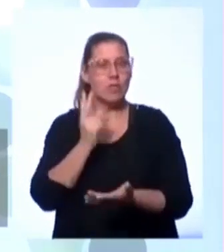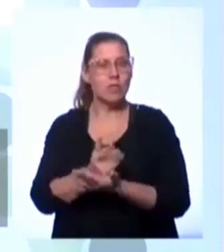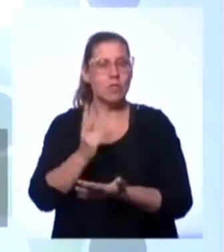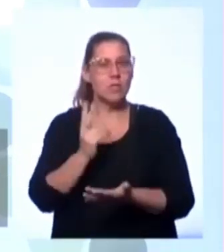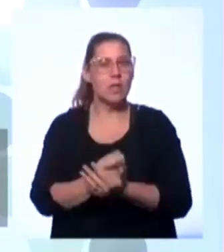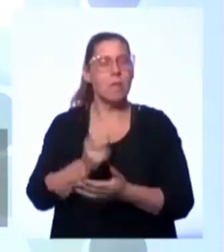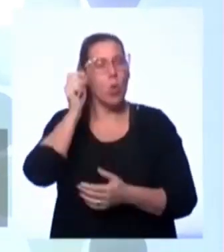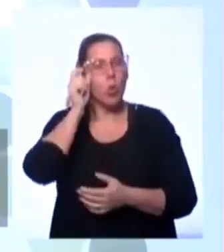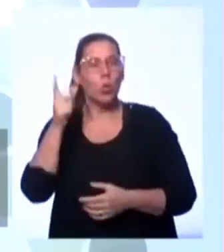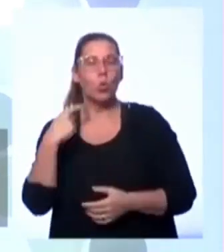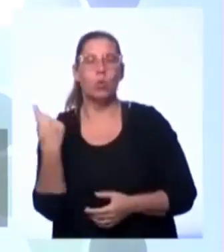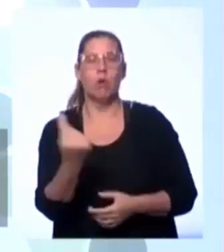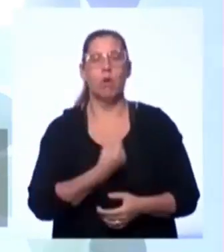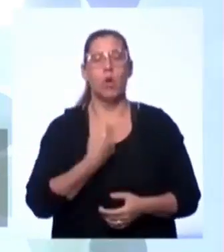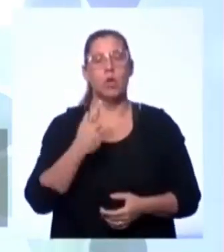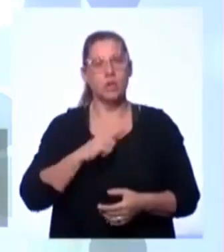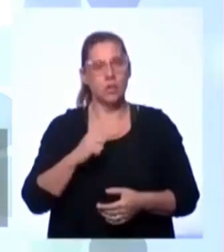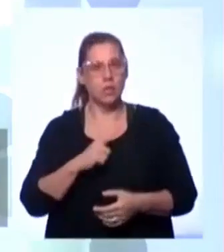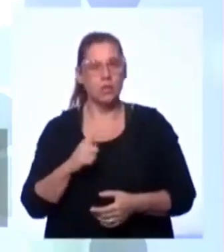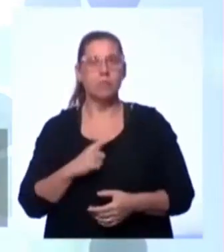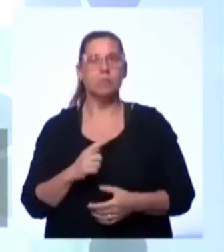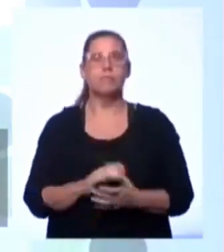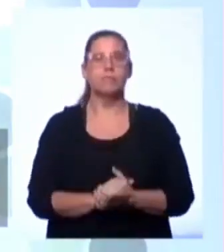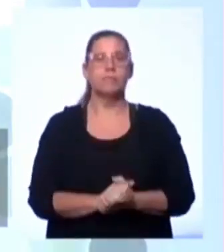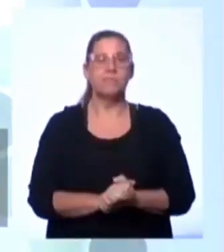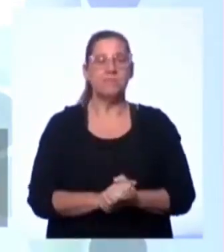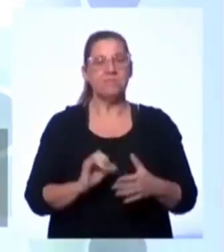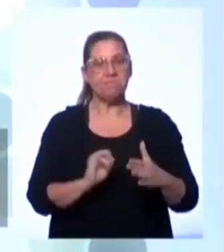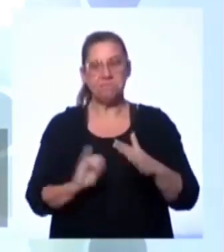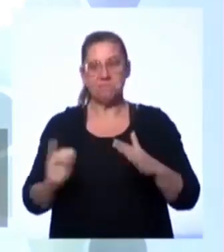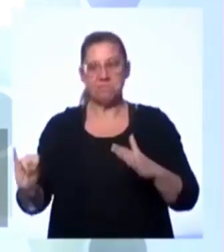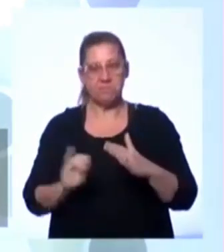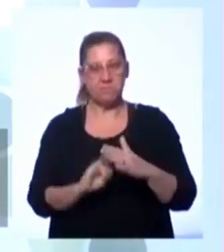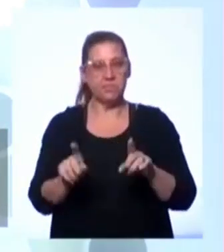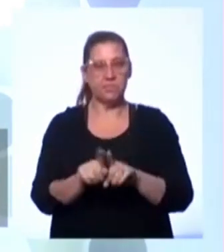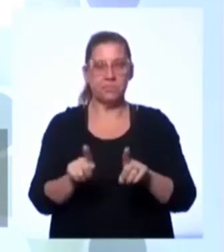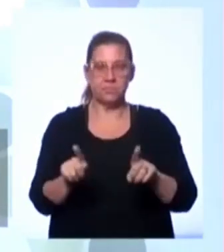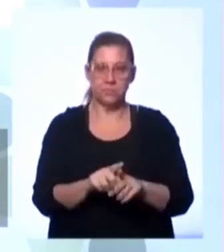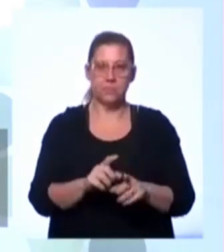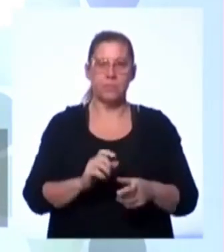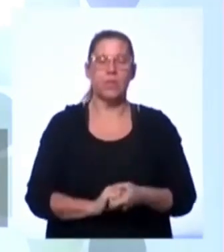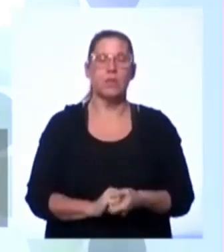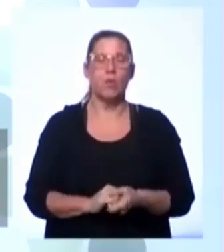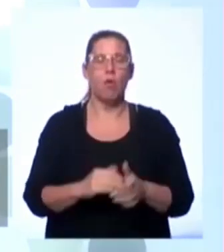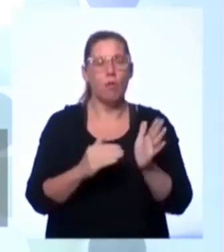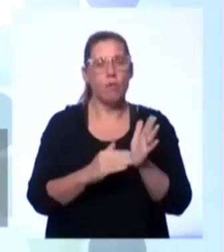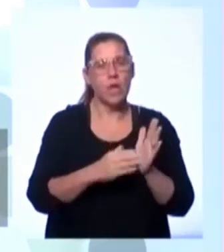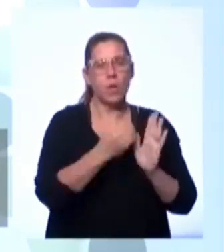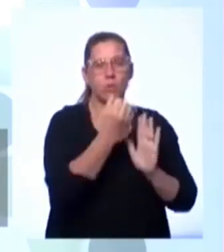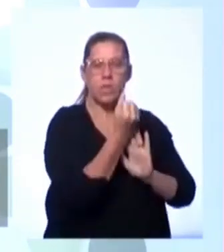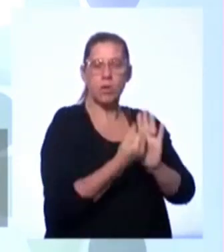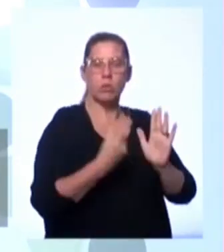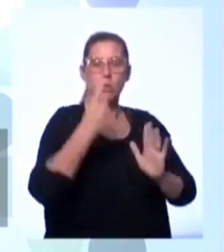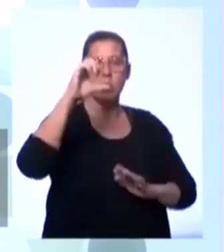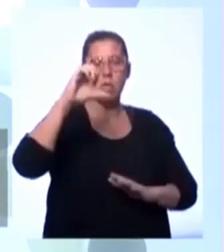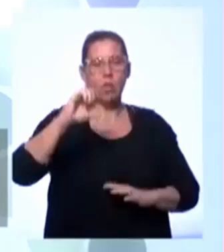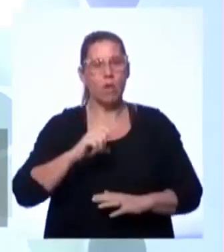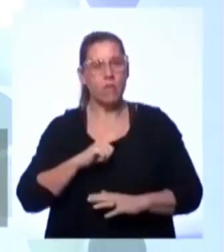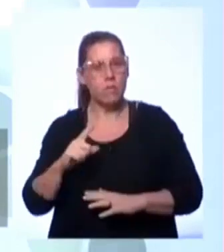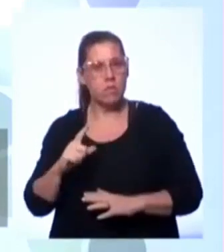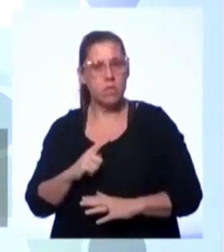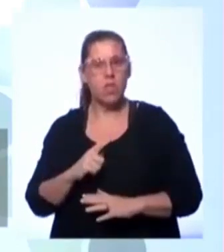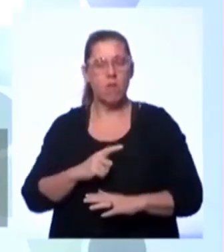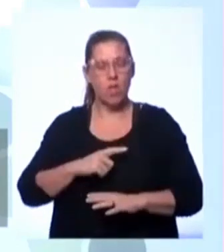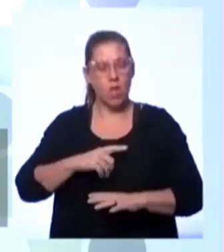cultura, mas também tivemos as imigrações. Então, no finalzinho ali do século XIX, nós tivemos um